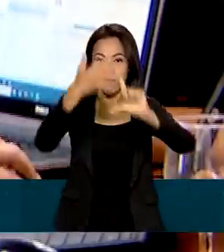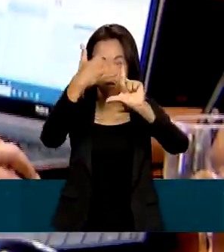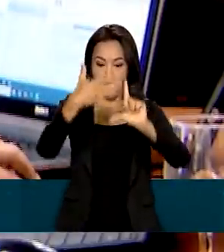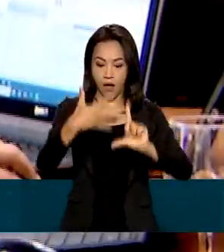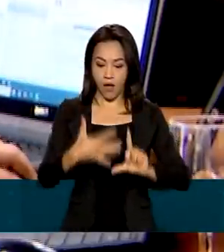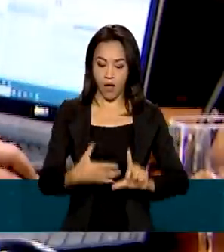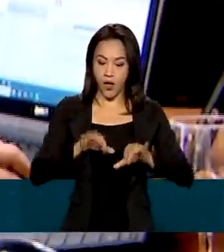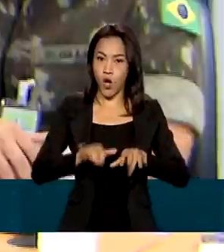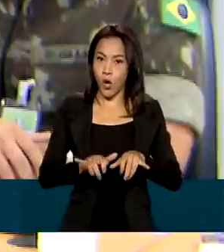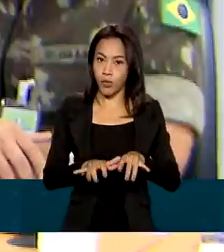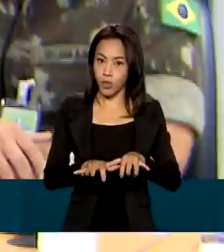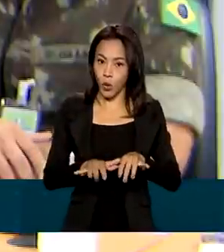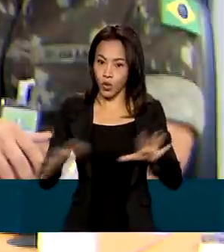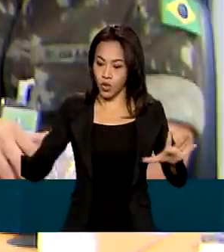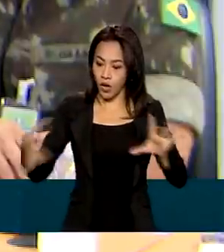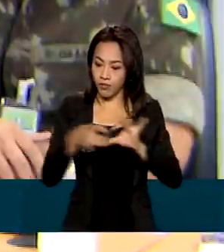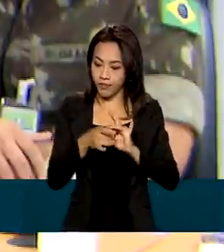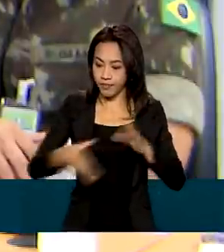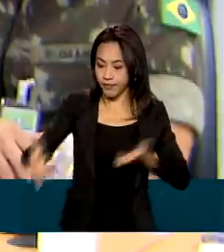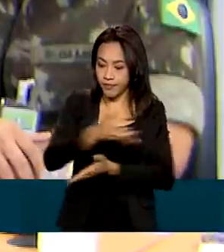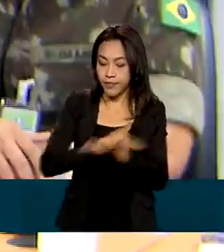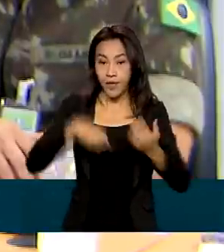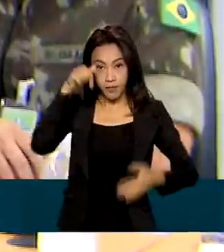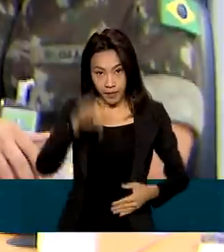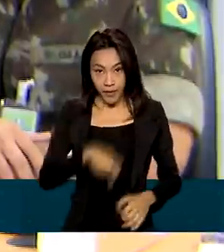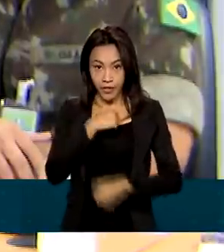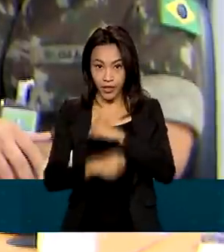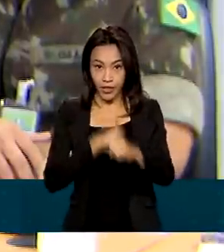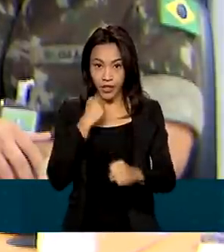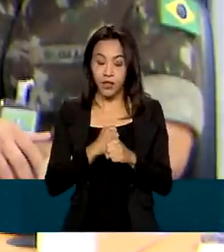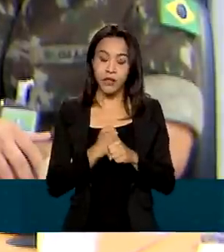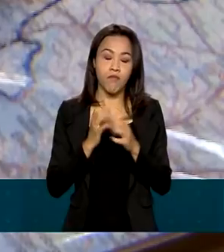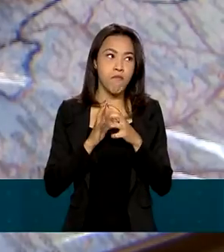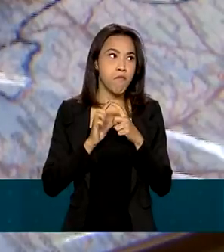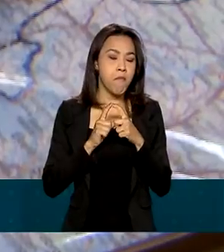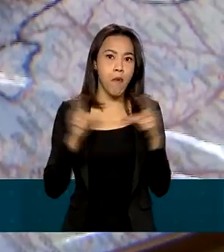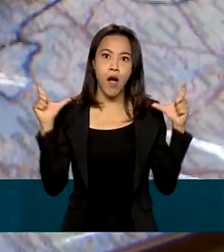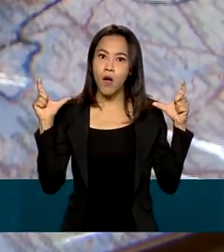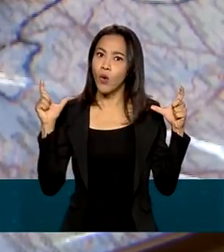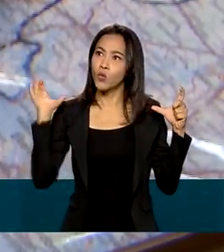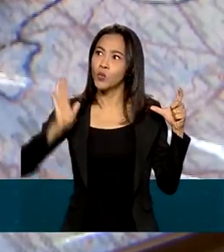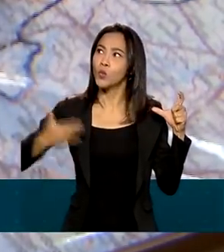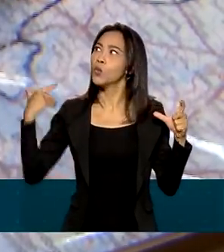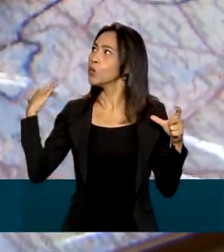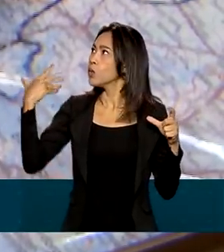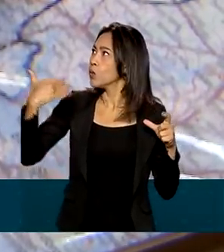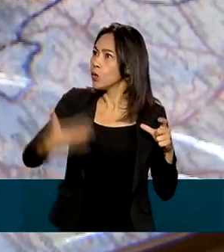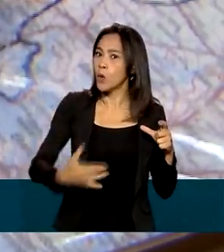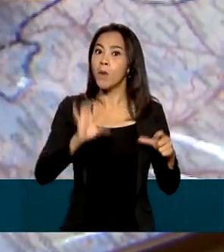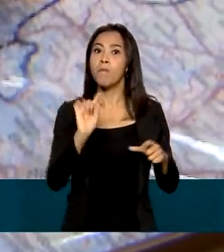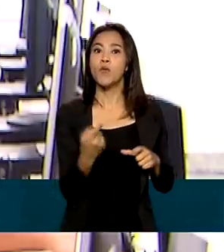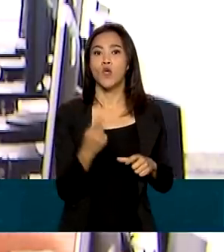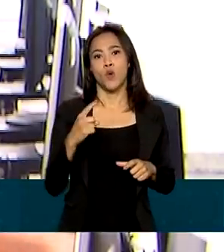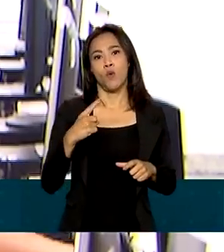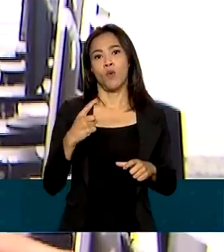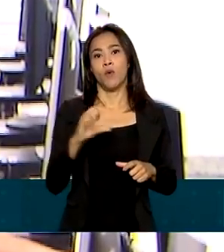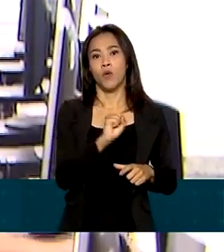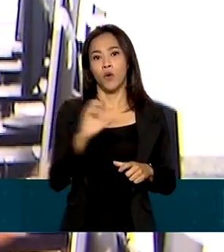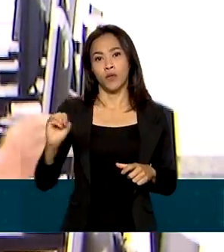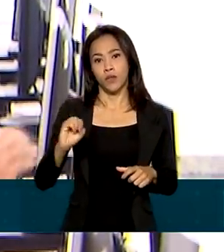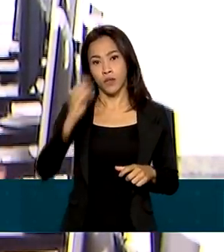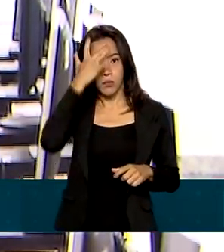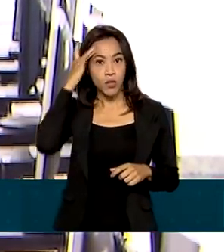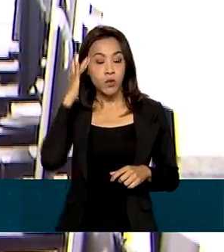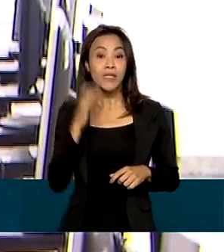interconectados. A operação deste ano é a maior já feita, com cerca de 1.800 pessoas, 180